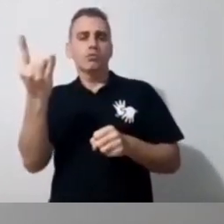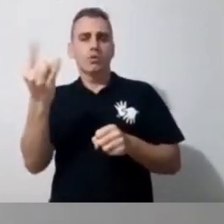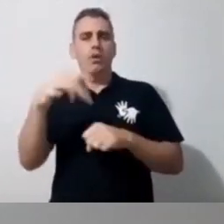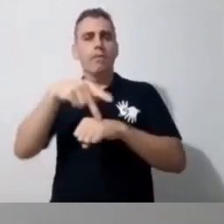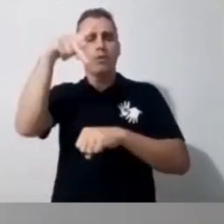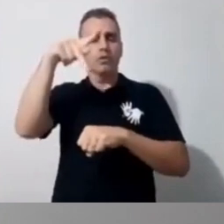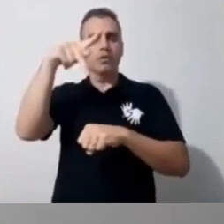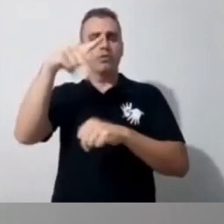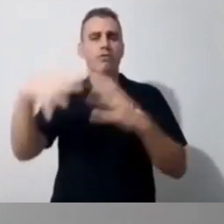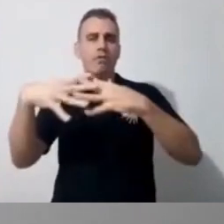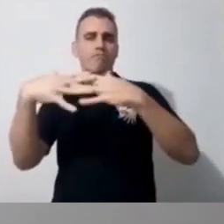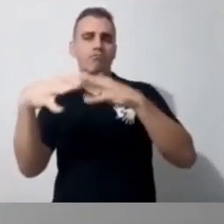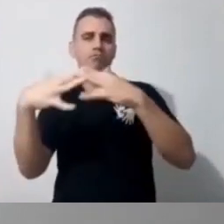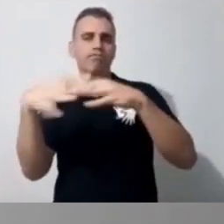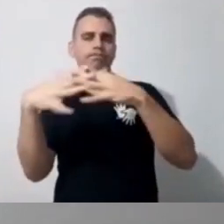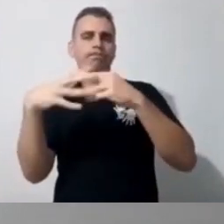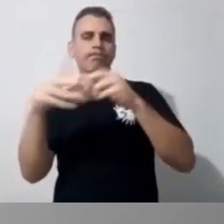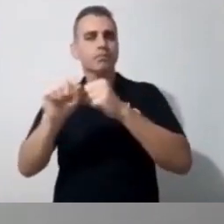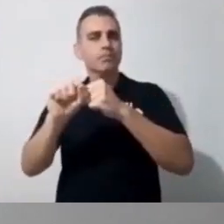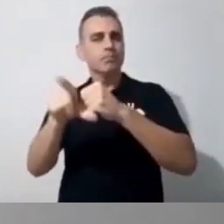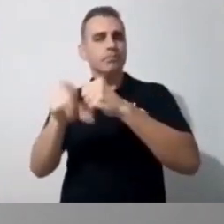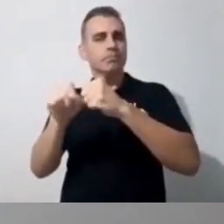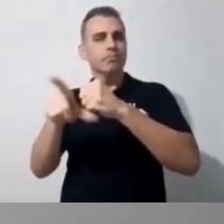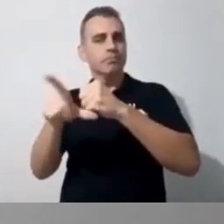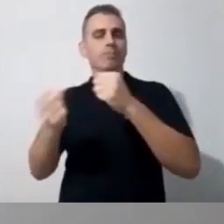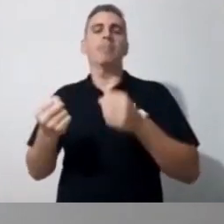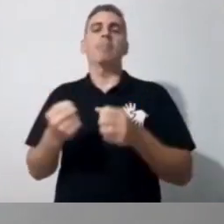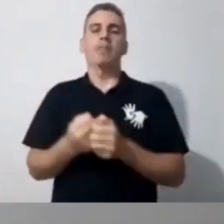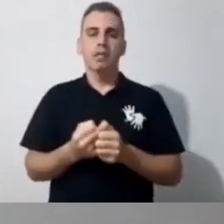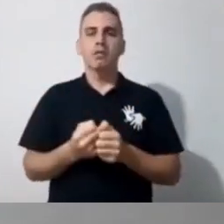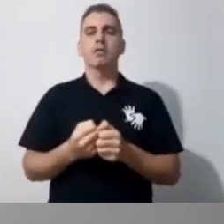Unicinter. Acho que algumas pessoas que estão assistindo devem conhecer.